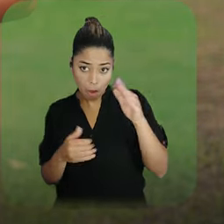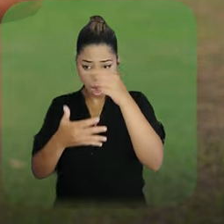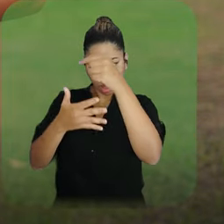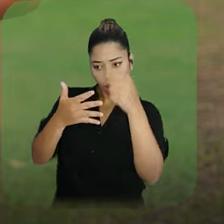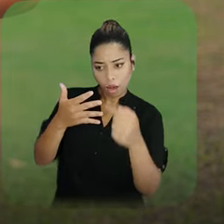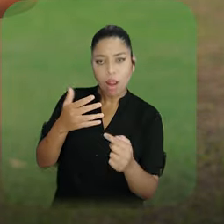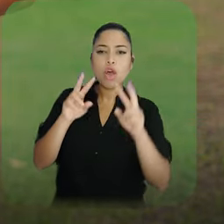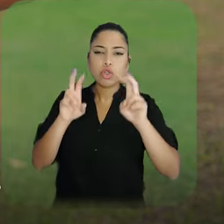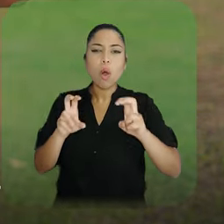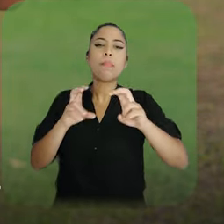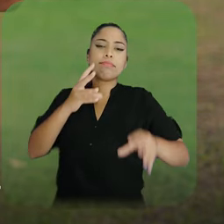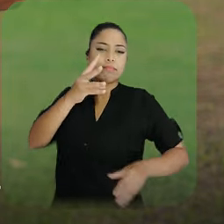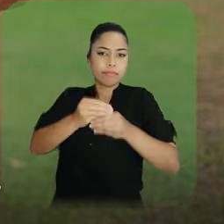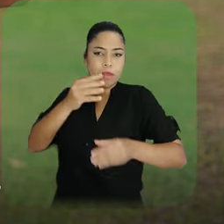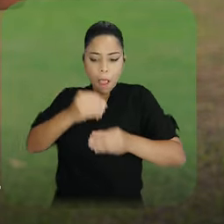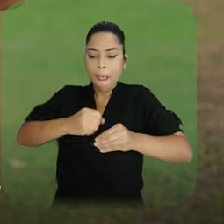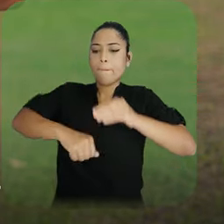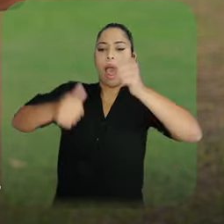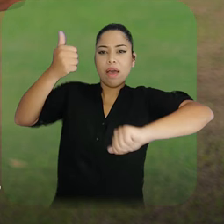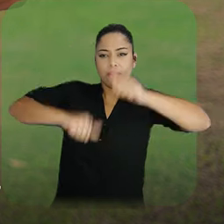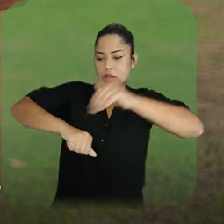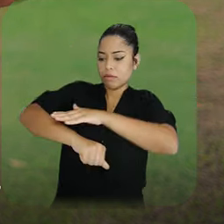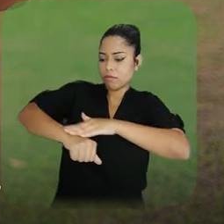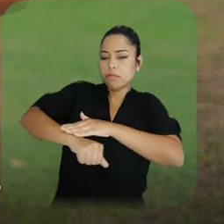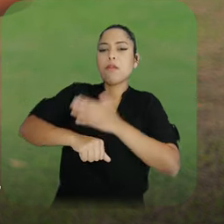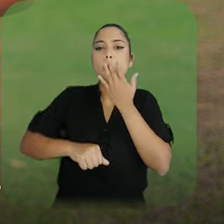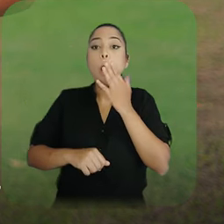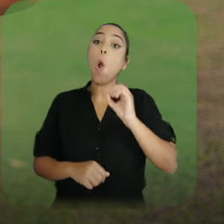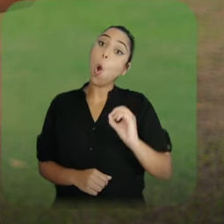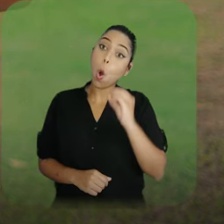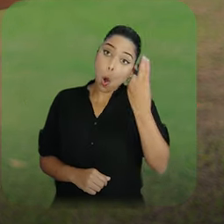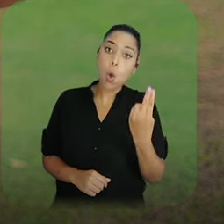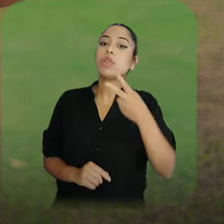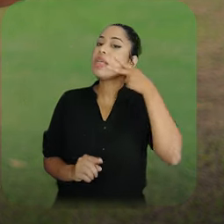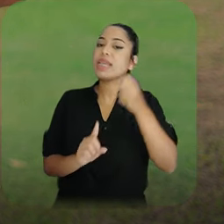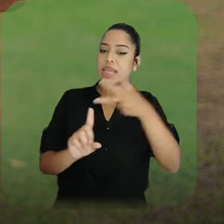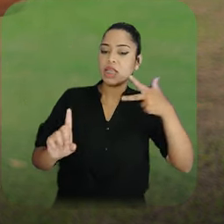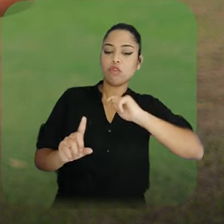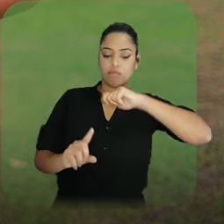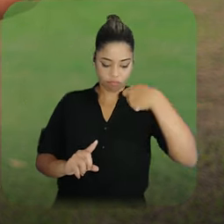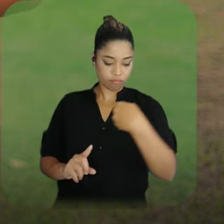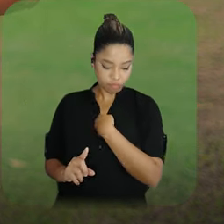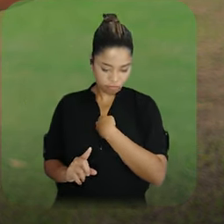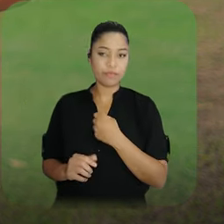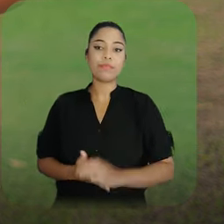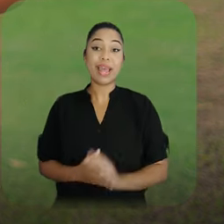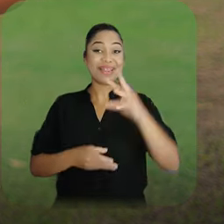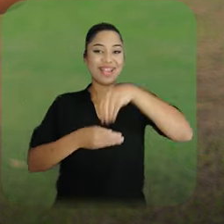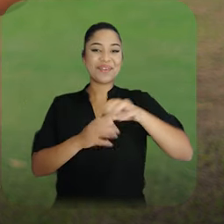quer mais informações sobre o procedimento de heteroidentificação complementar e de aferição da condição indígena